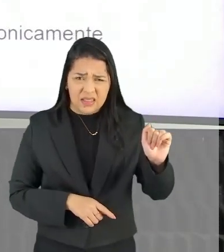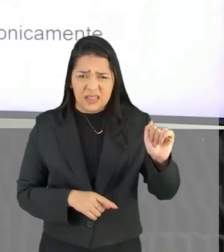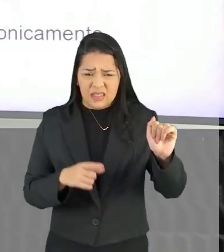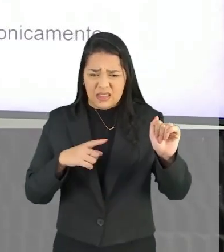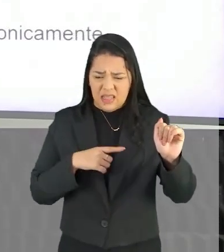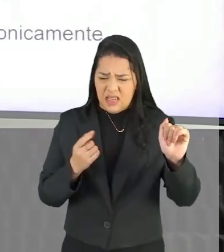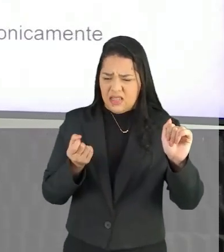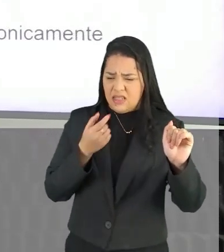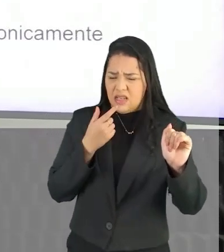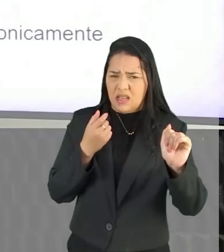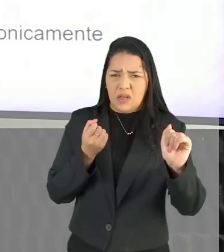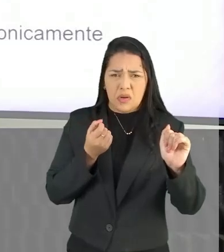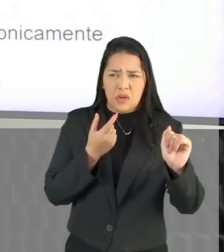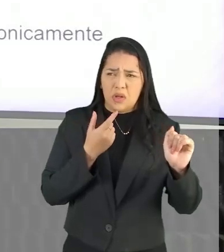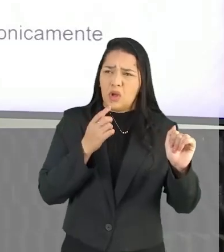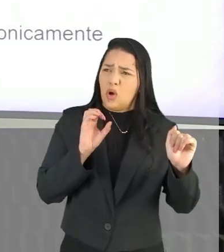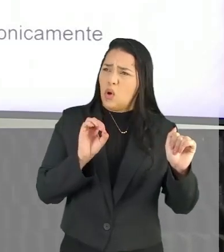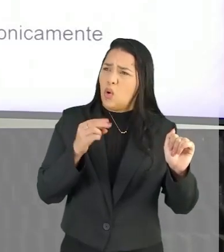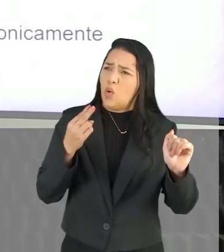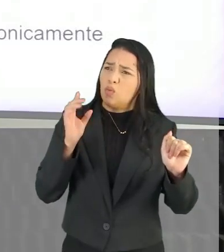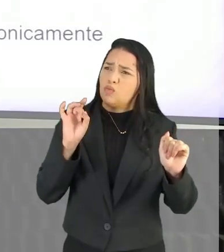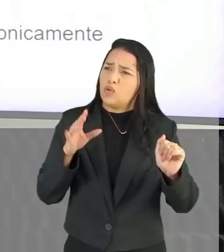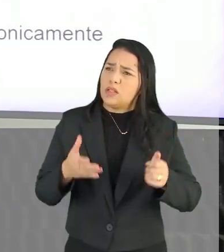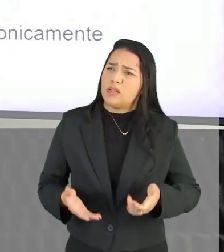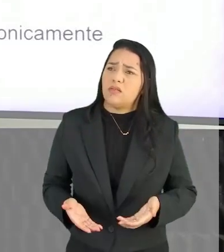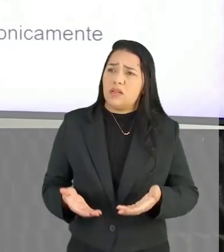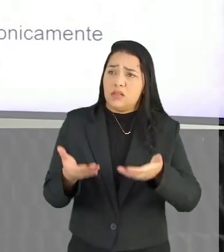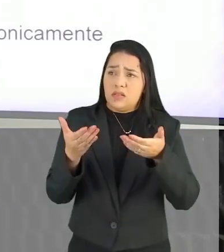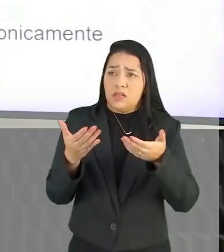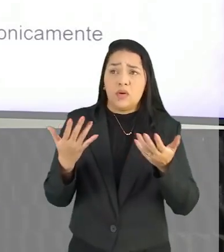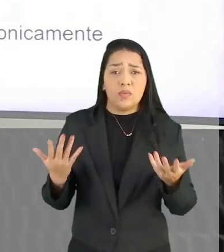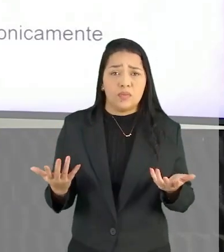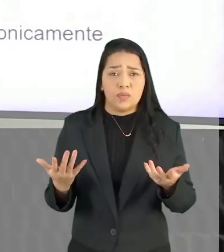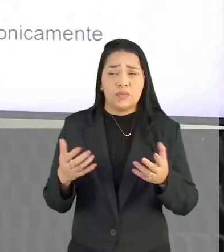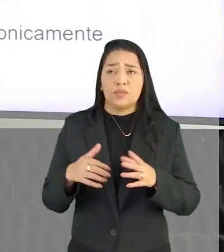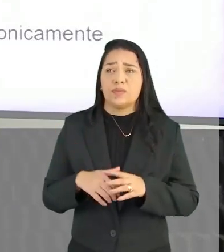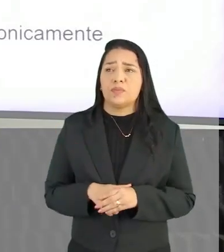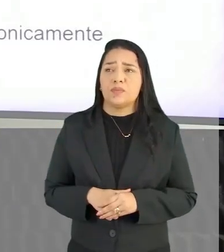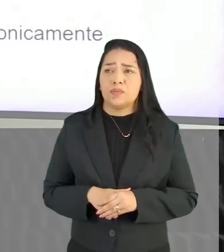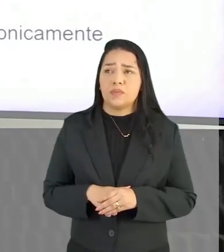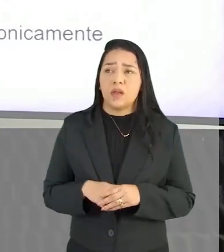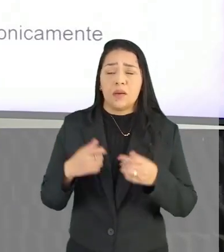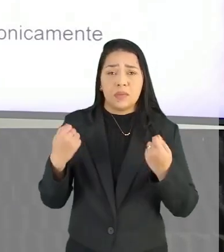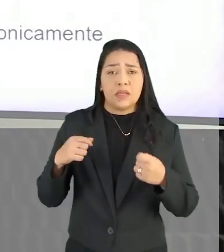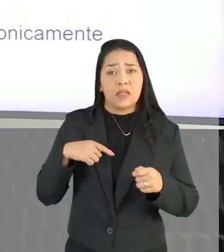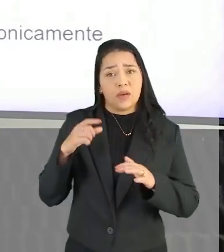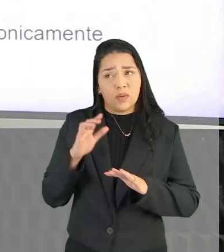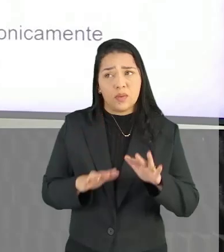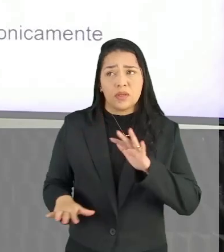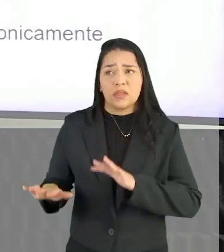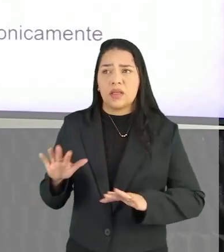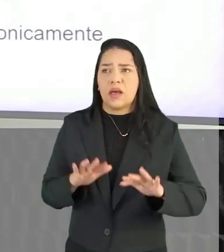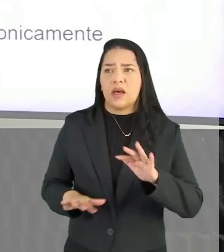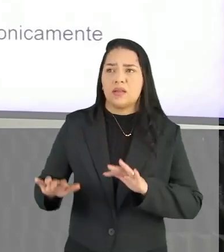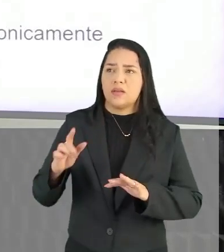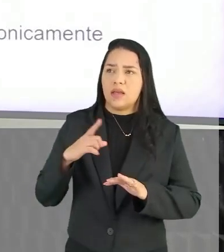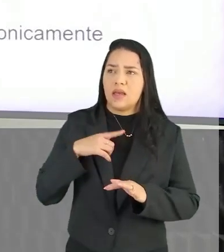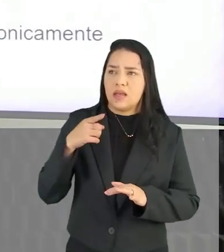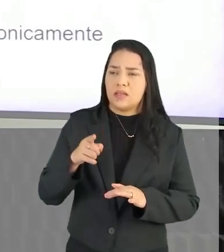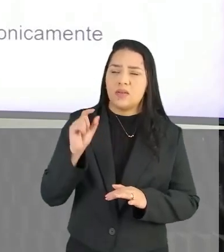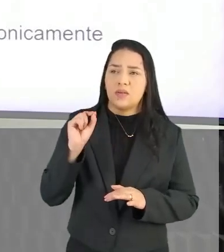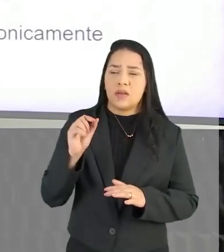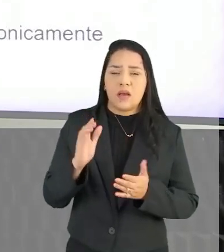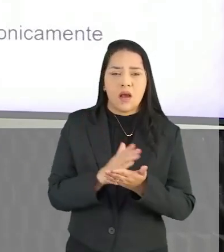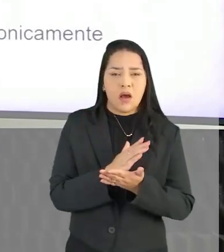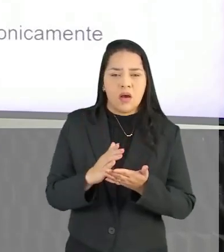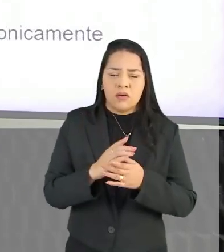ironia? Ou no texto A Só tem a exaltação Da nação brasileira? Então a gente tem que ter cuidado Para essa questão Se